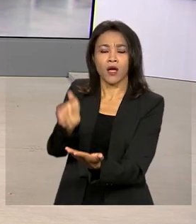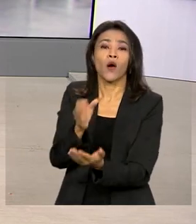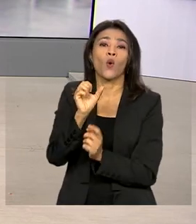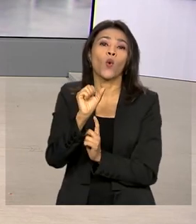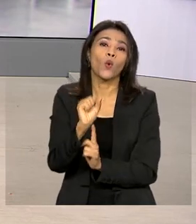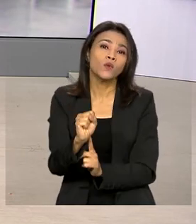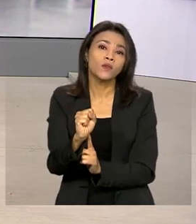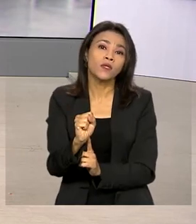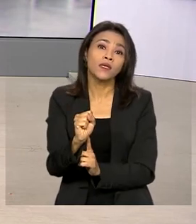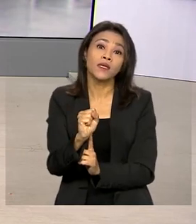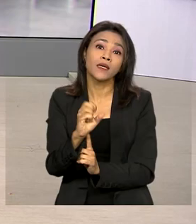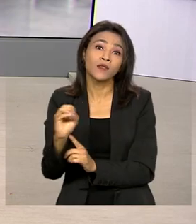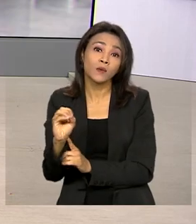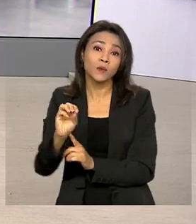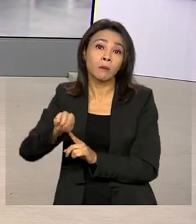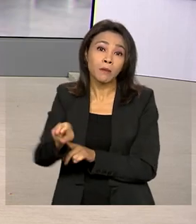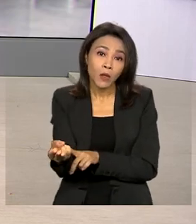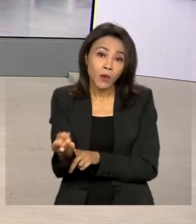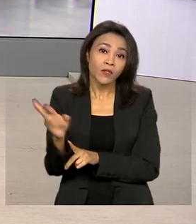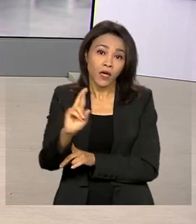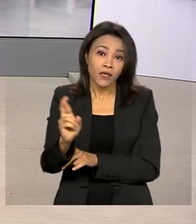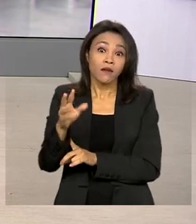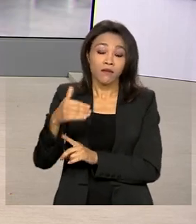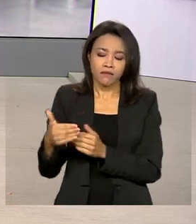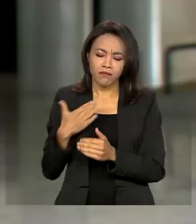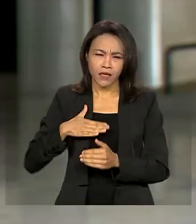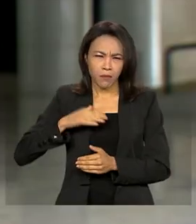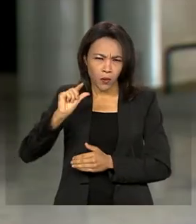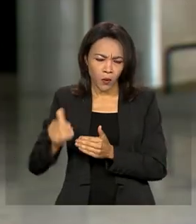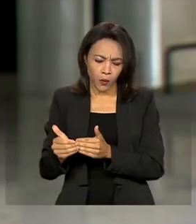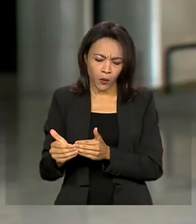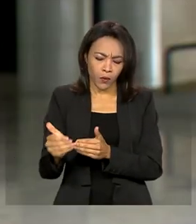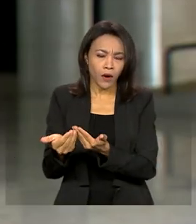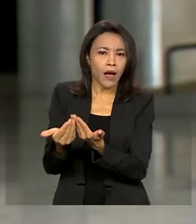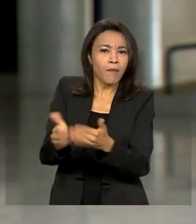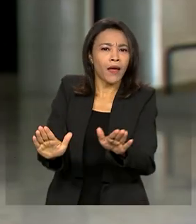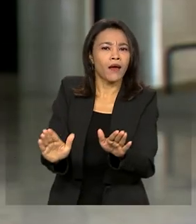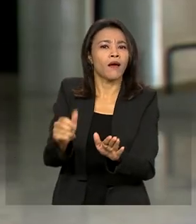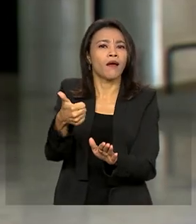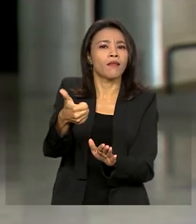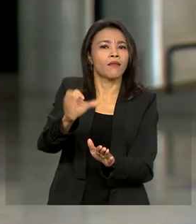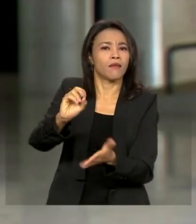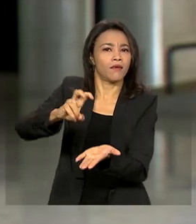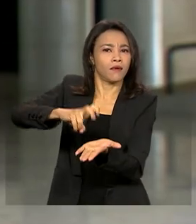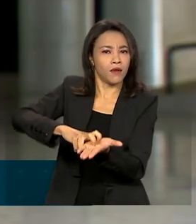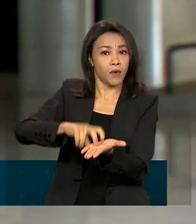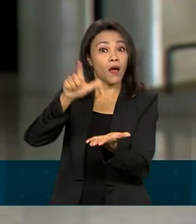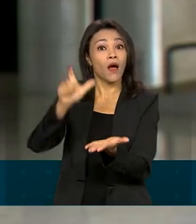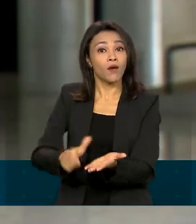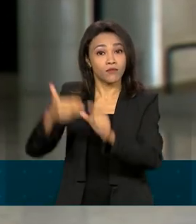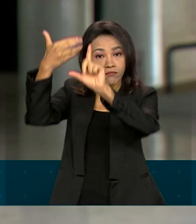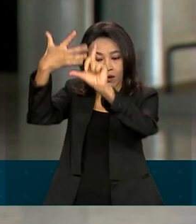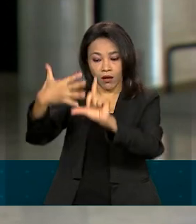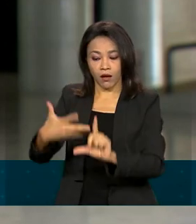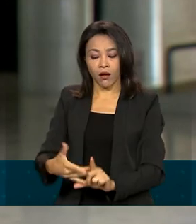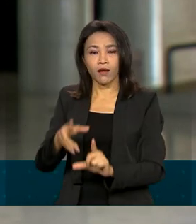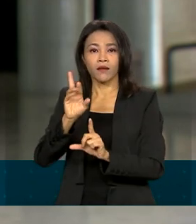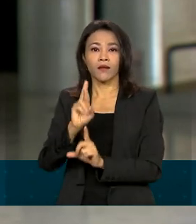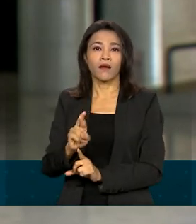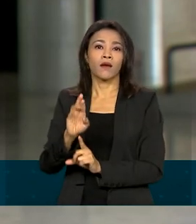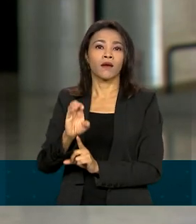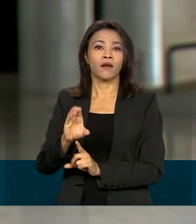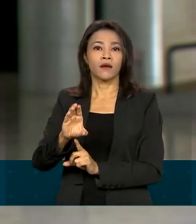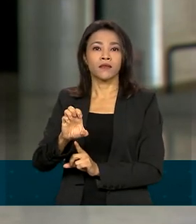800 milhões e a consulta será aberta daqui a pouco, a partir das 10 horas da manhã, na página da Receita Federal na